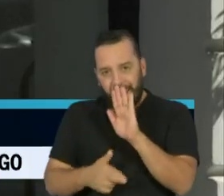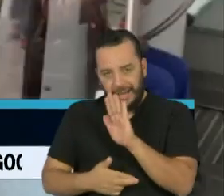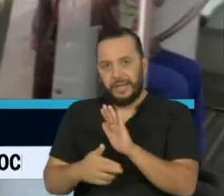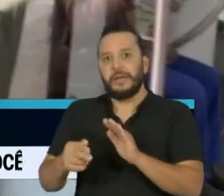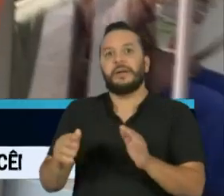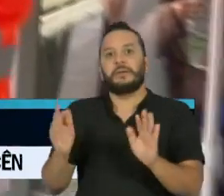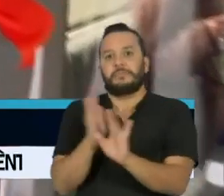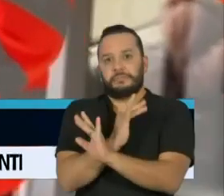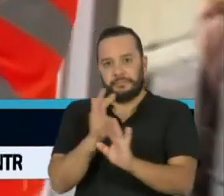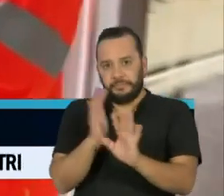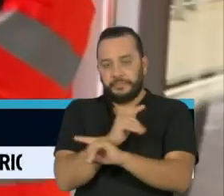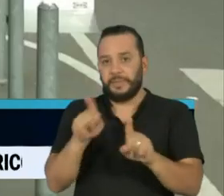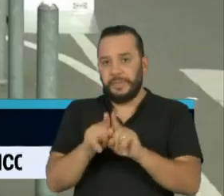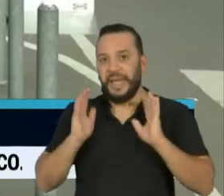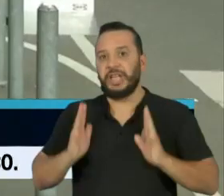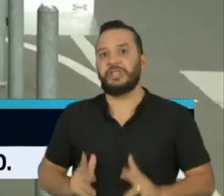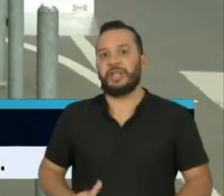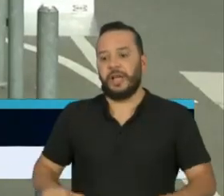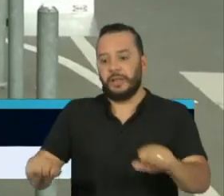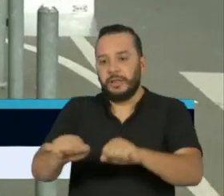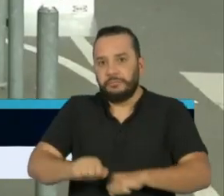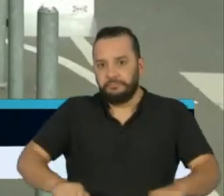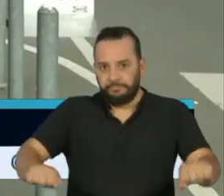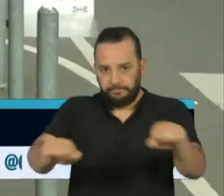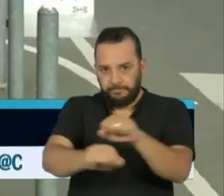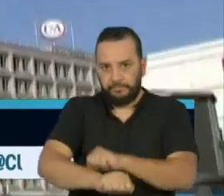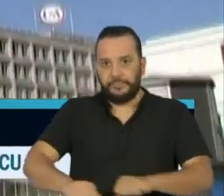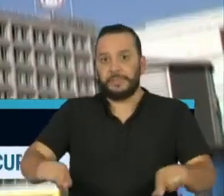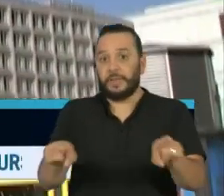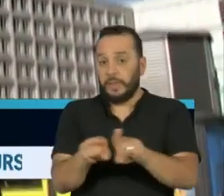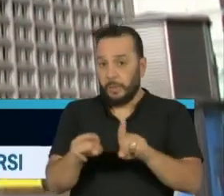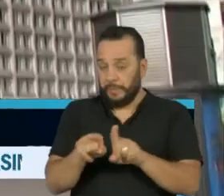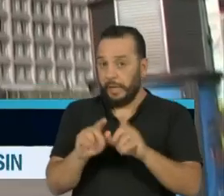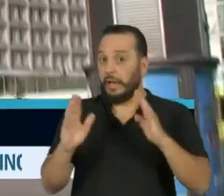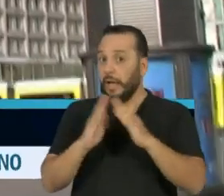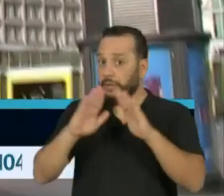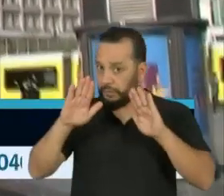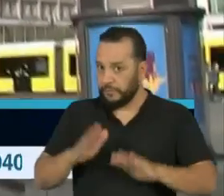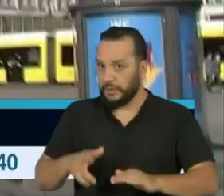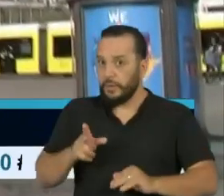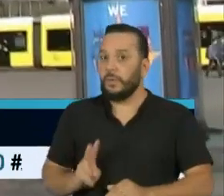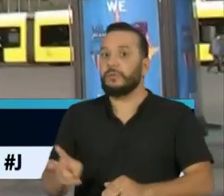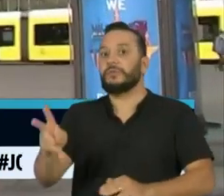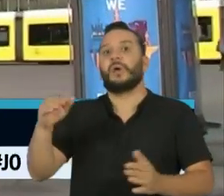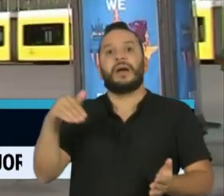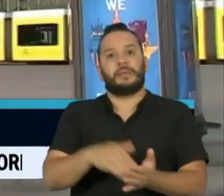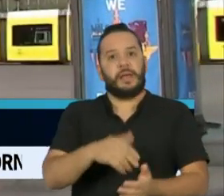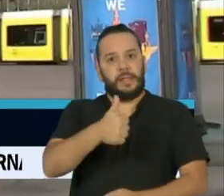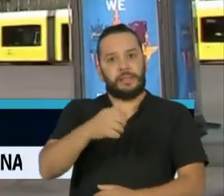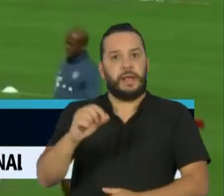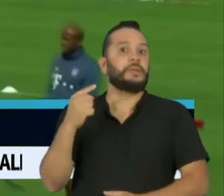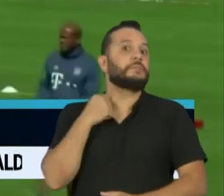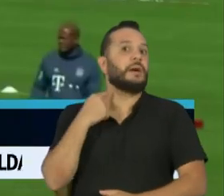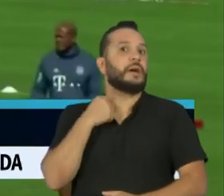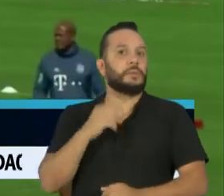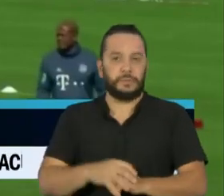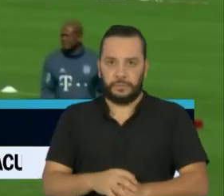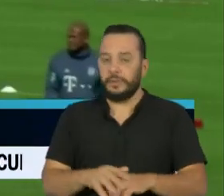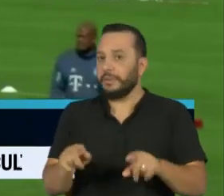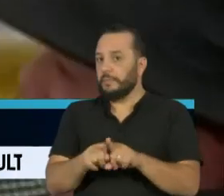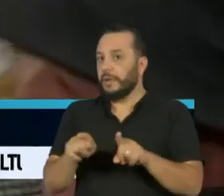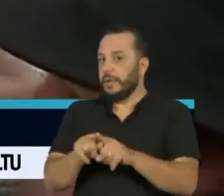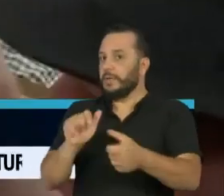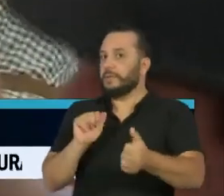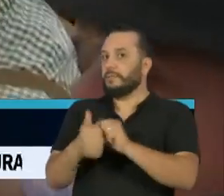viabilizar essa reabertura. Já o isolamento social continua até pelo menos 10 de maio. E eventos